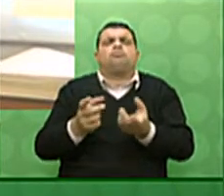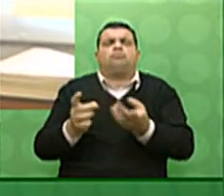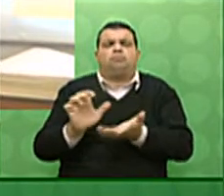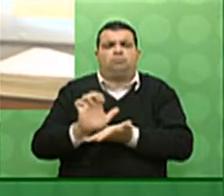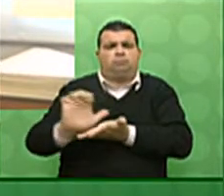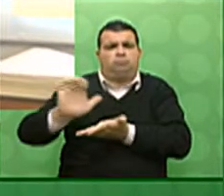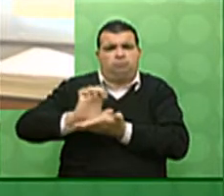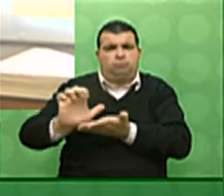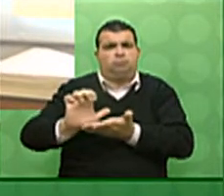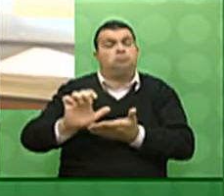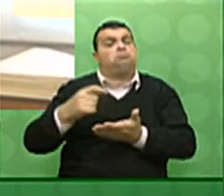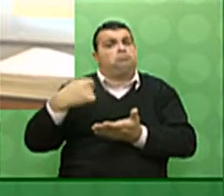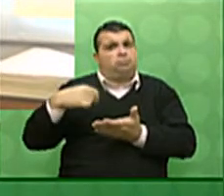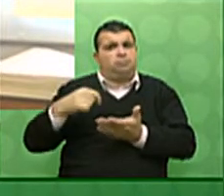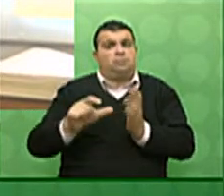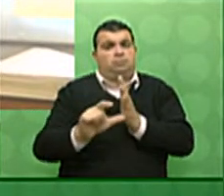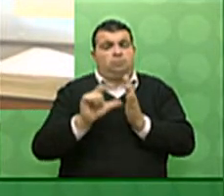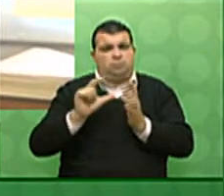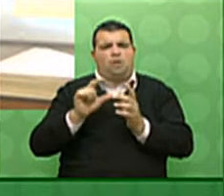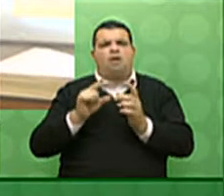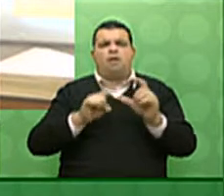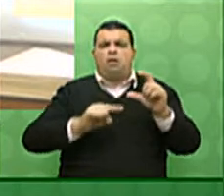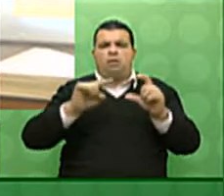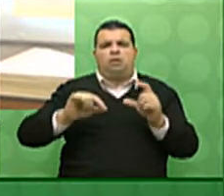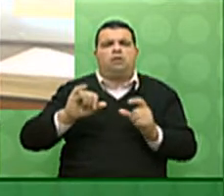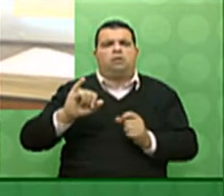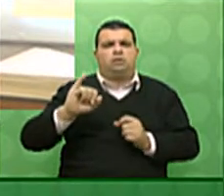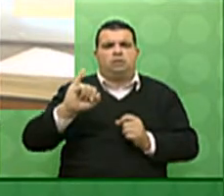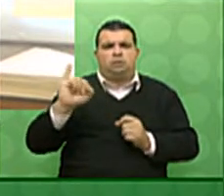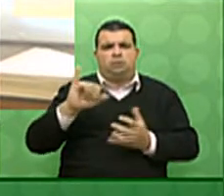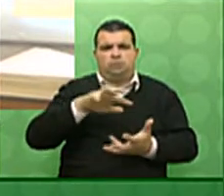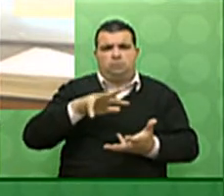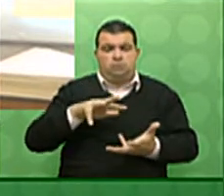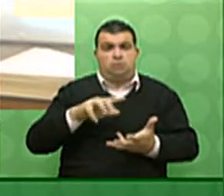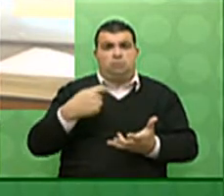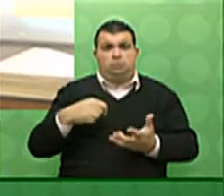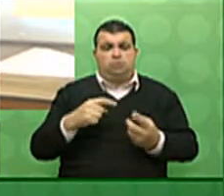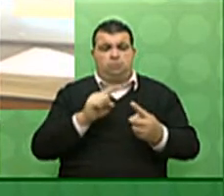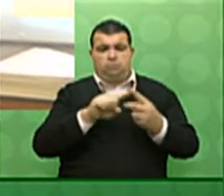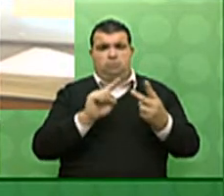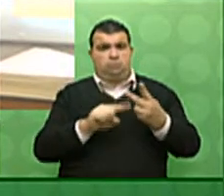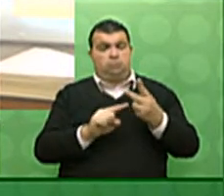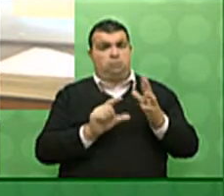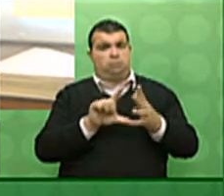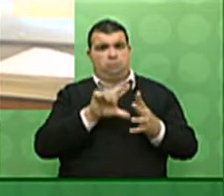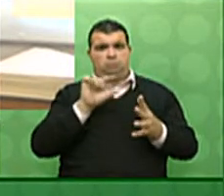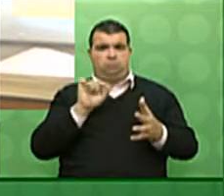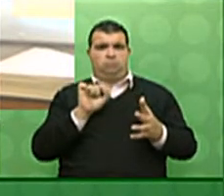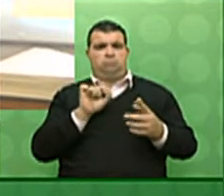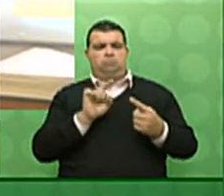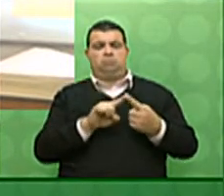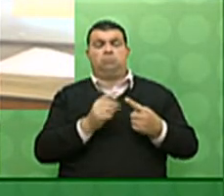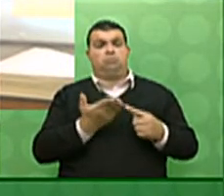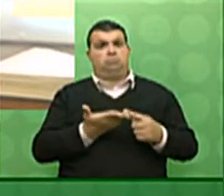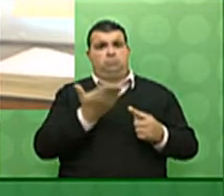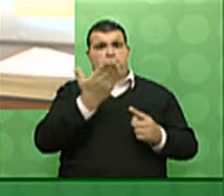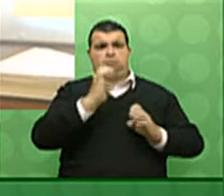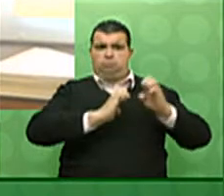internacionais, vamos nos fixar nas duas primeiras opções. Elevar a produção, sim,